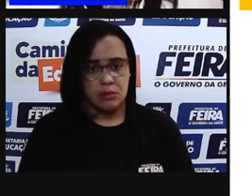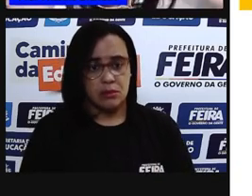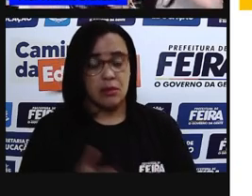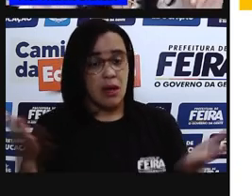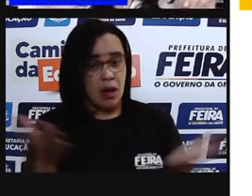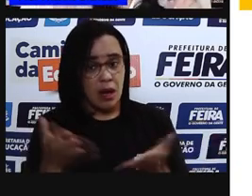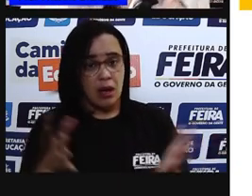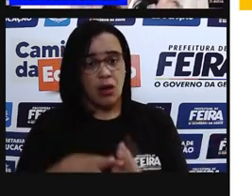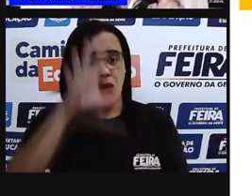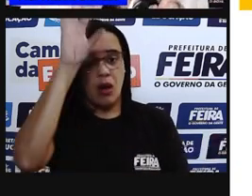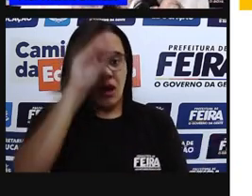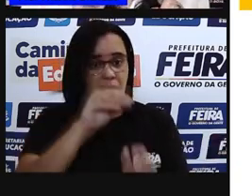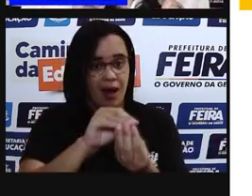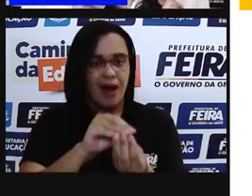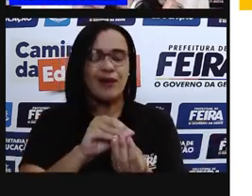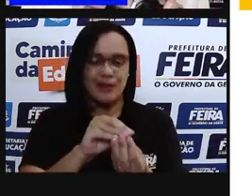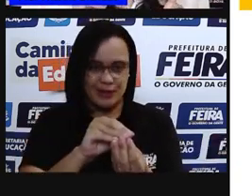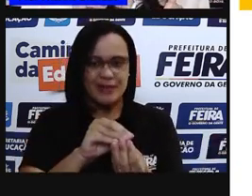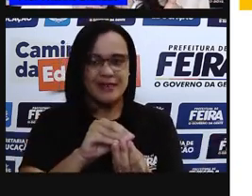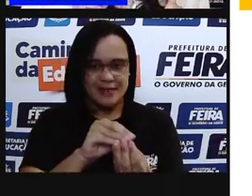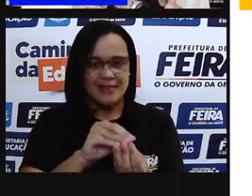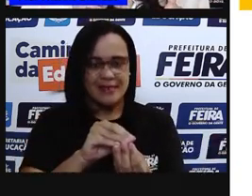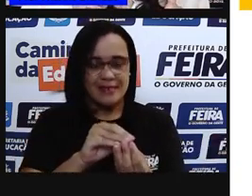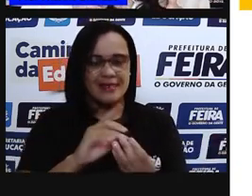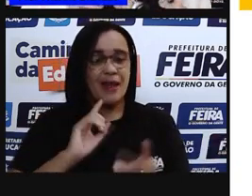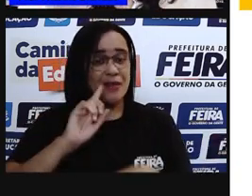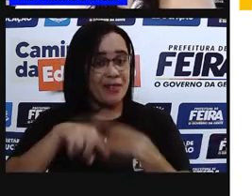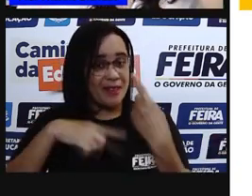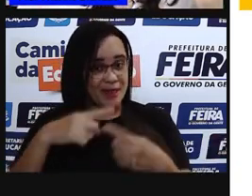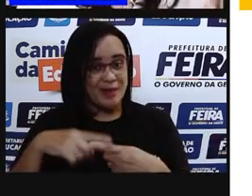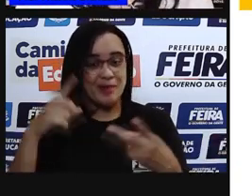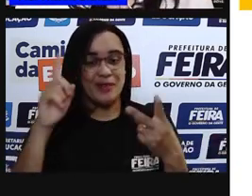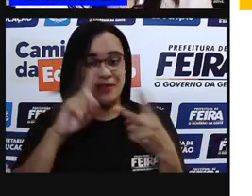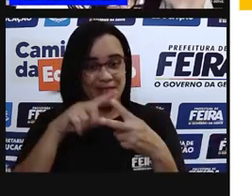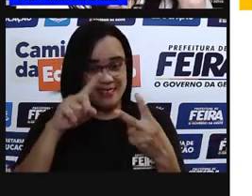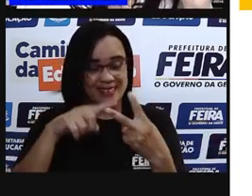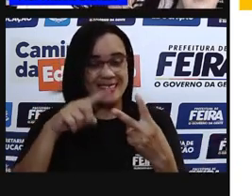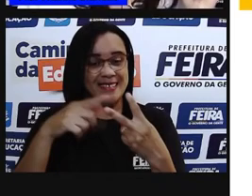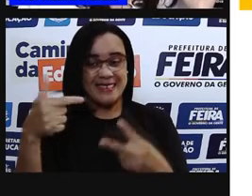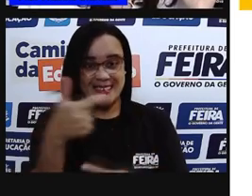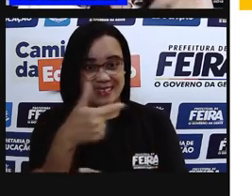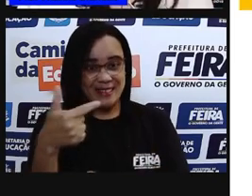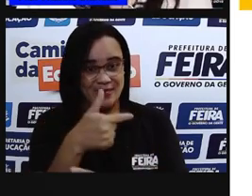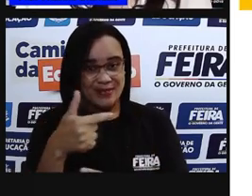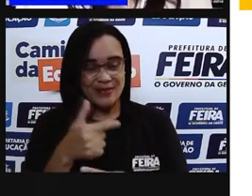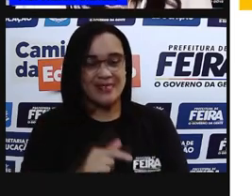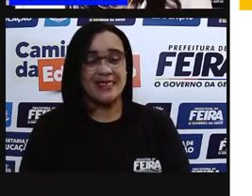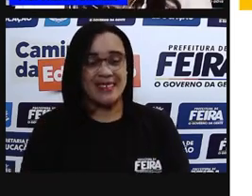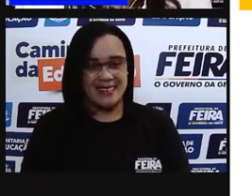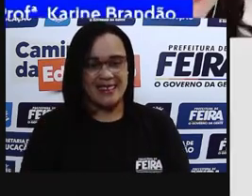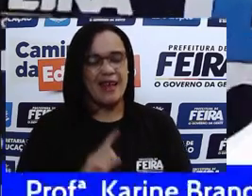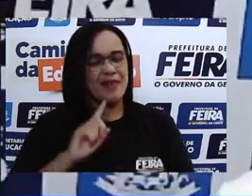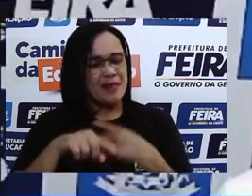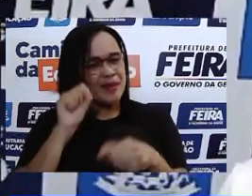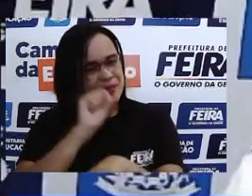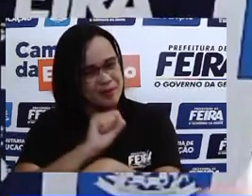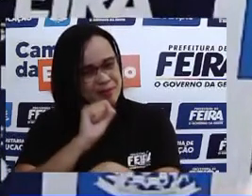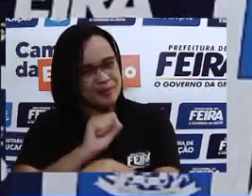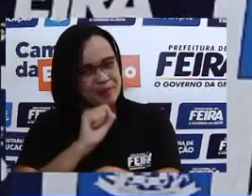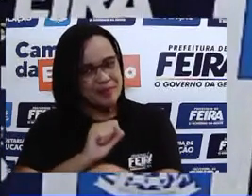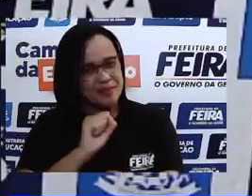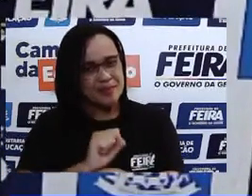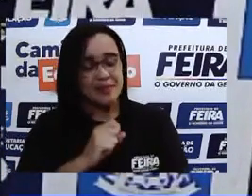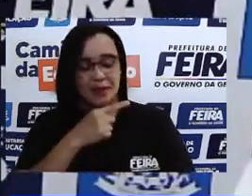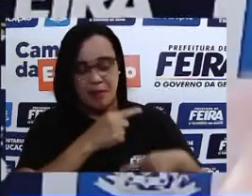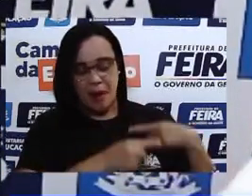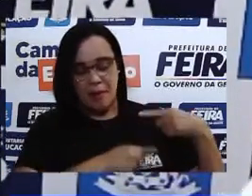extensa. Aguardem para os próximos capítulos. Nossa aula, parte 2. Sobre as nossas heranças, a gente